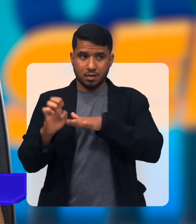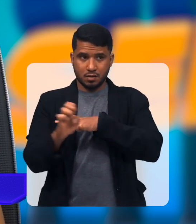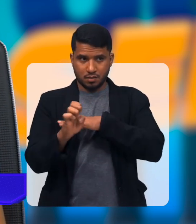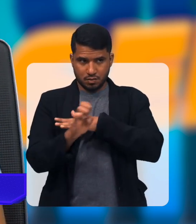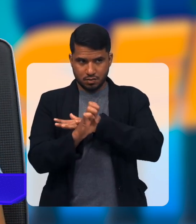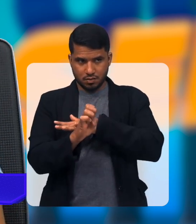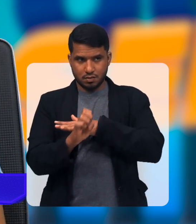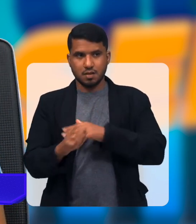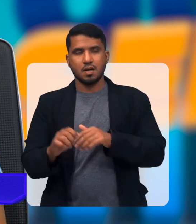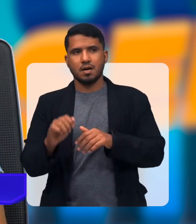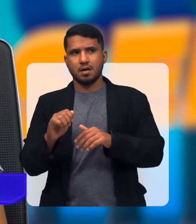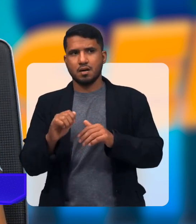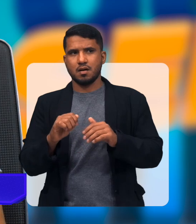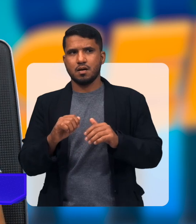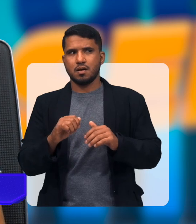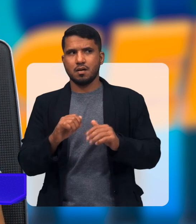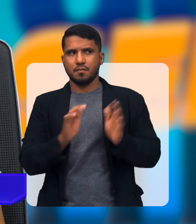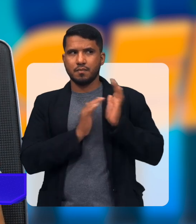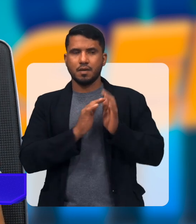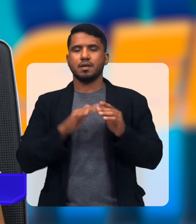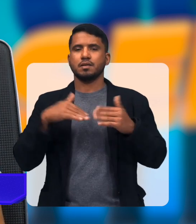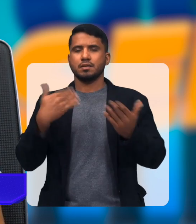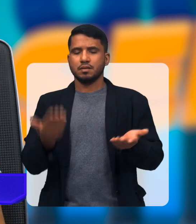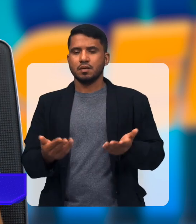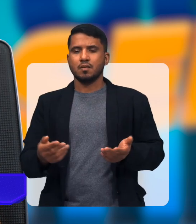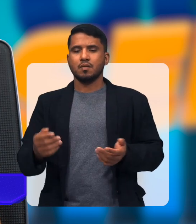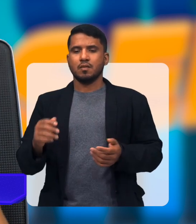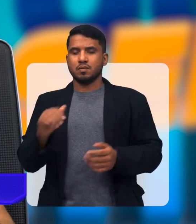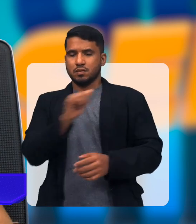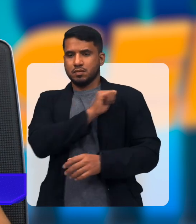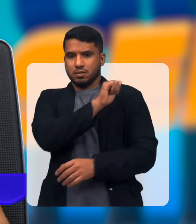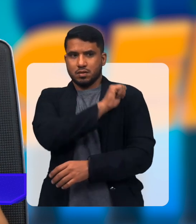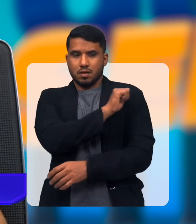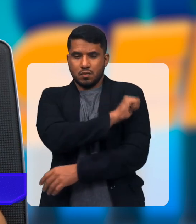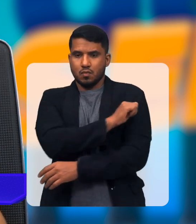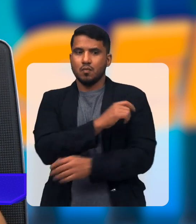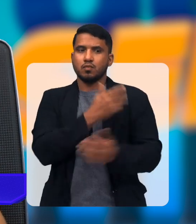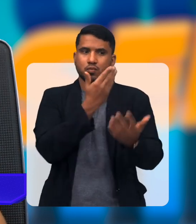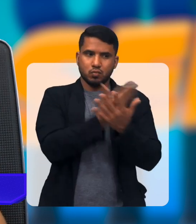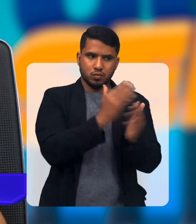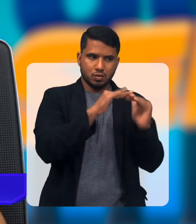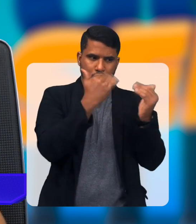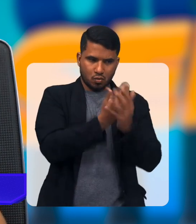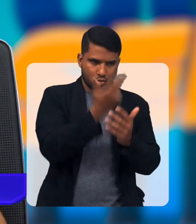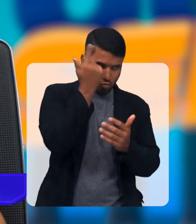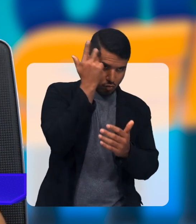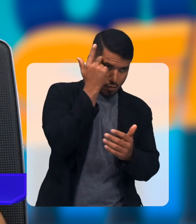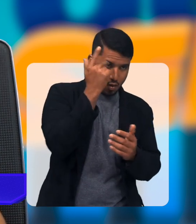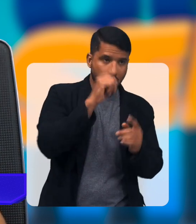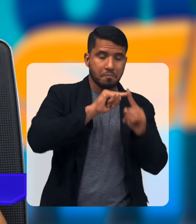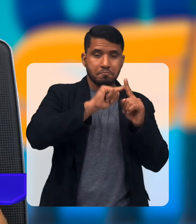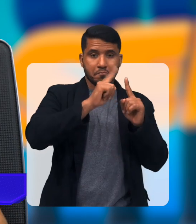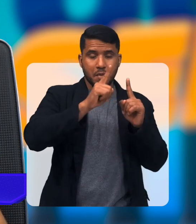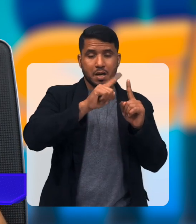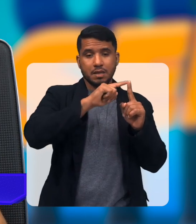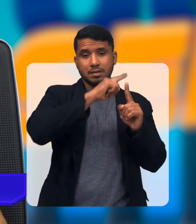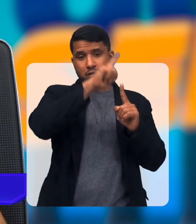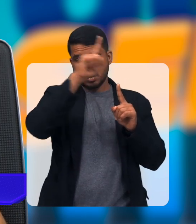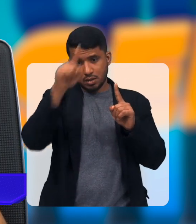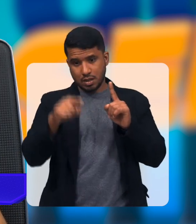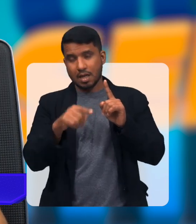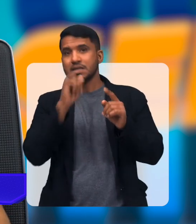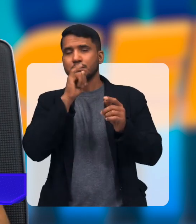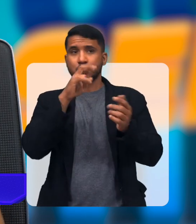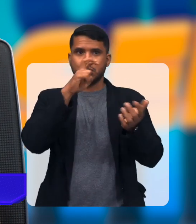especializados, né? Isso, eles estão incluídos nas escolas regulares E no